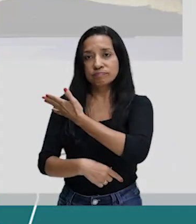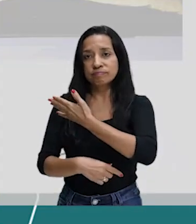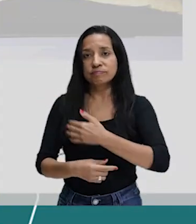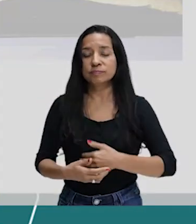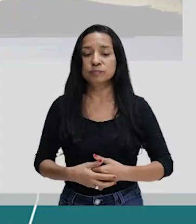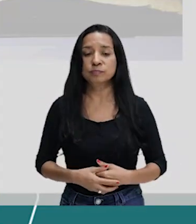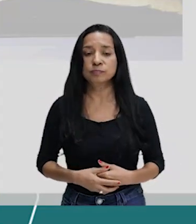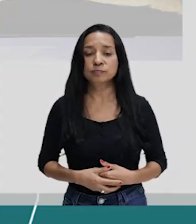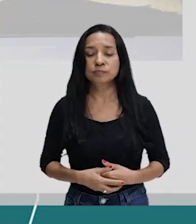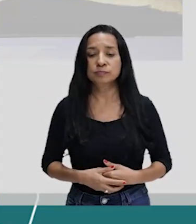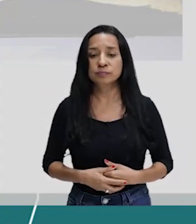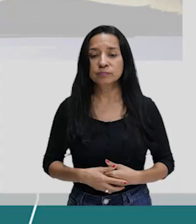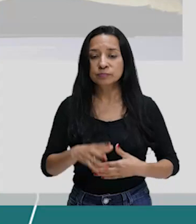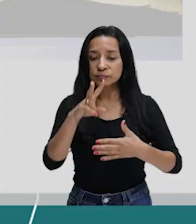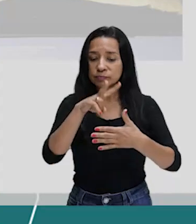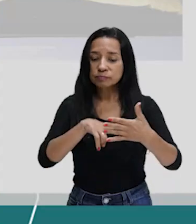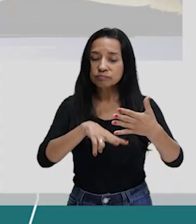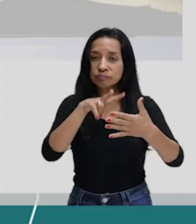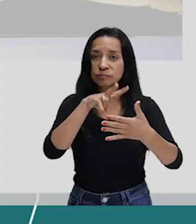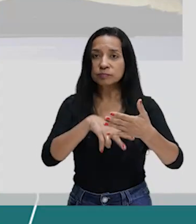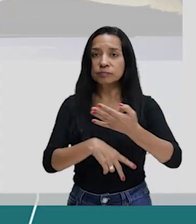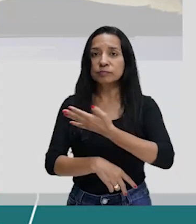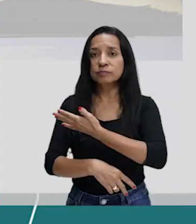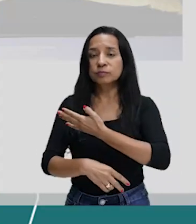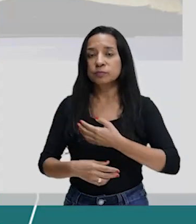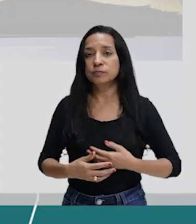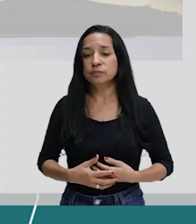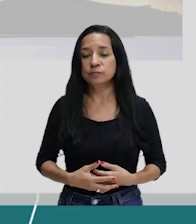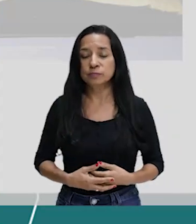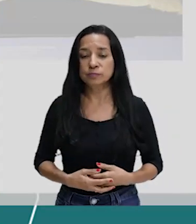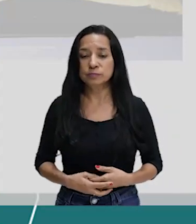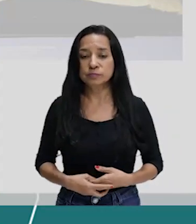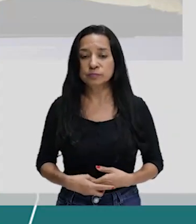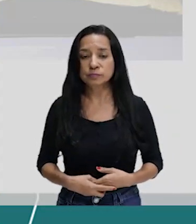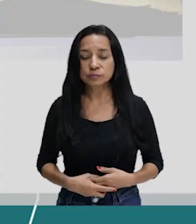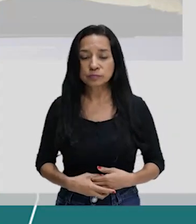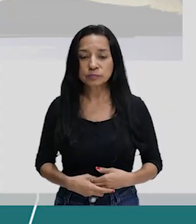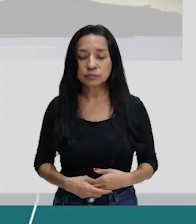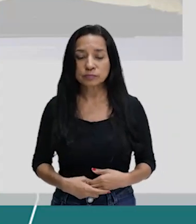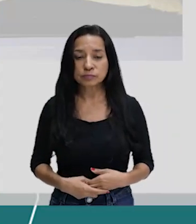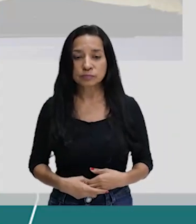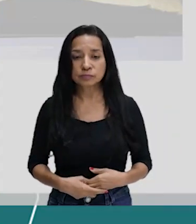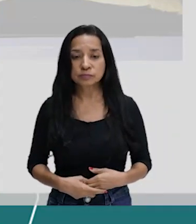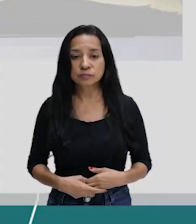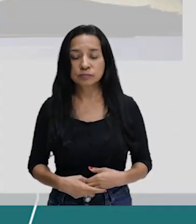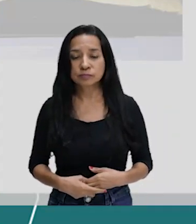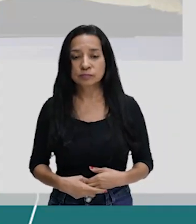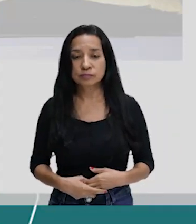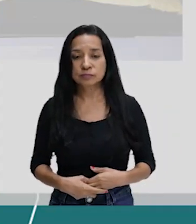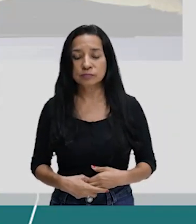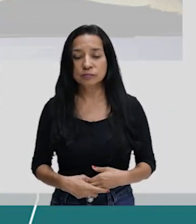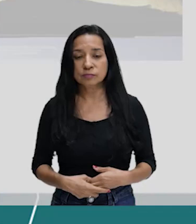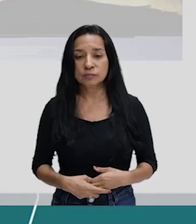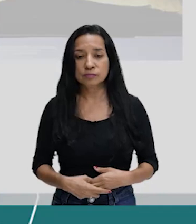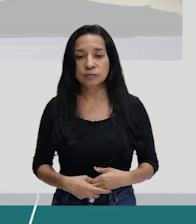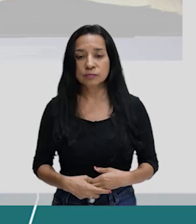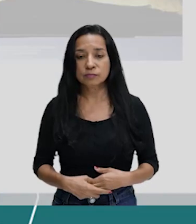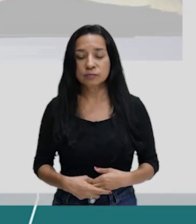Infinitos espíritos dispersos, inefáveis, edênicos, aéreos.